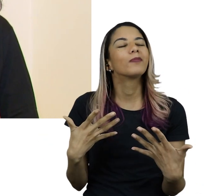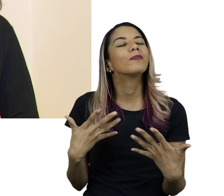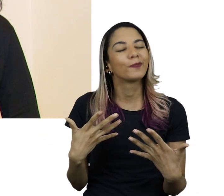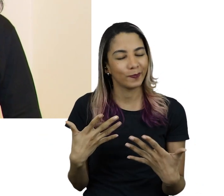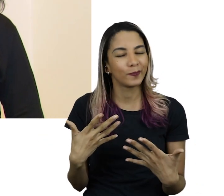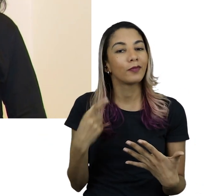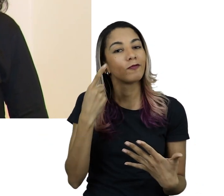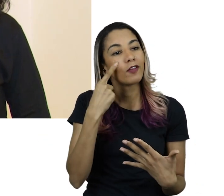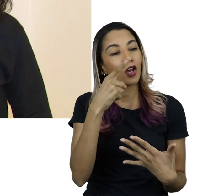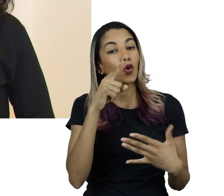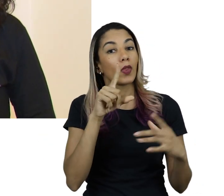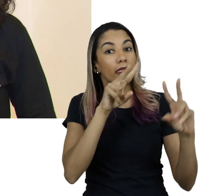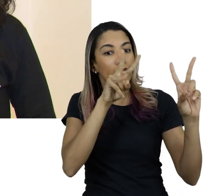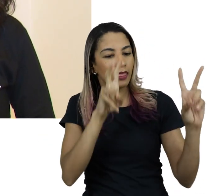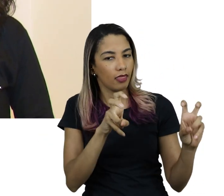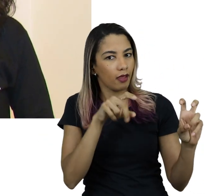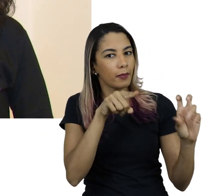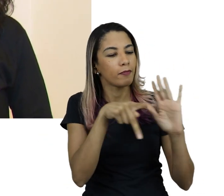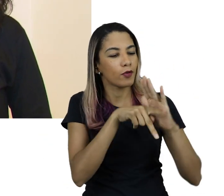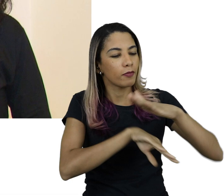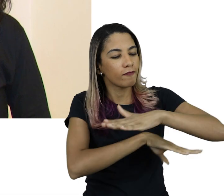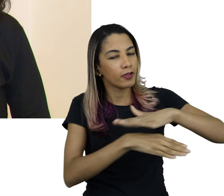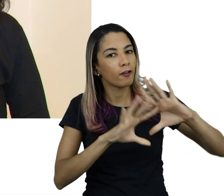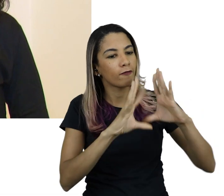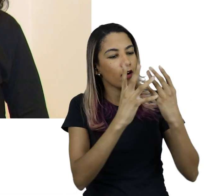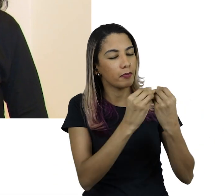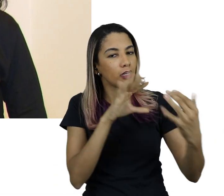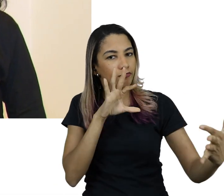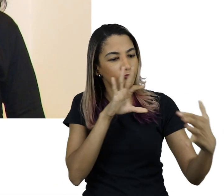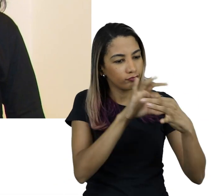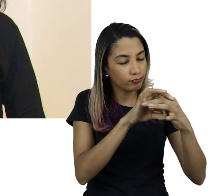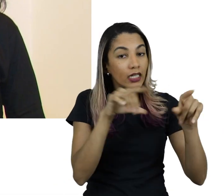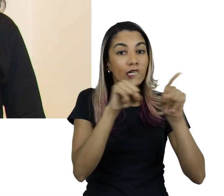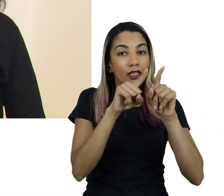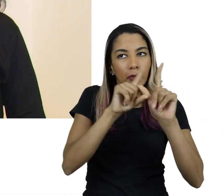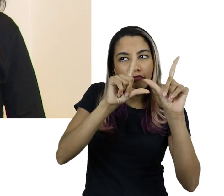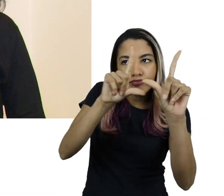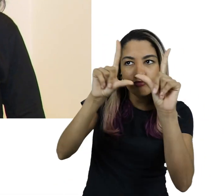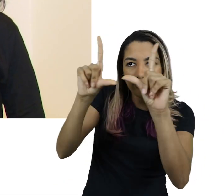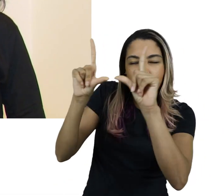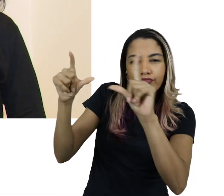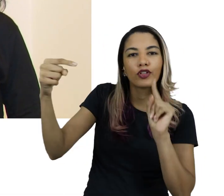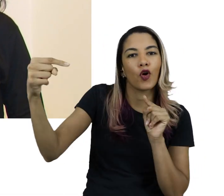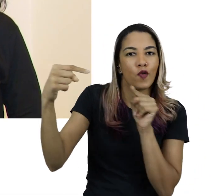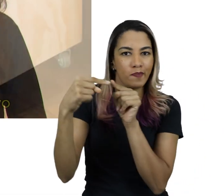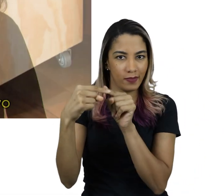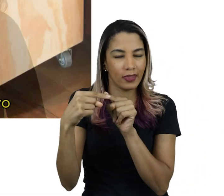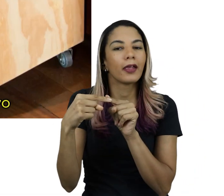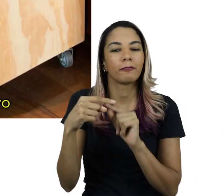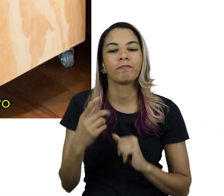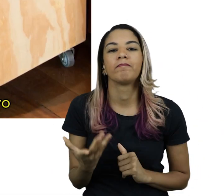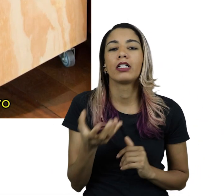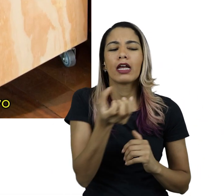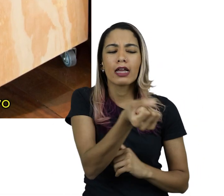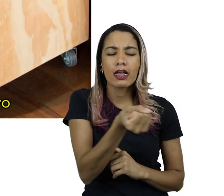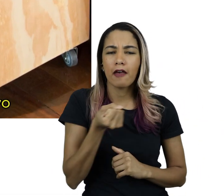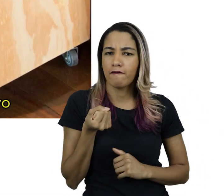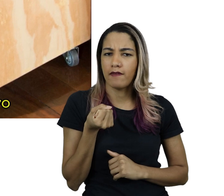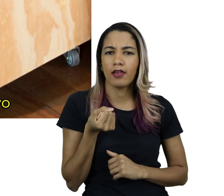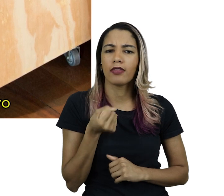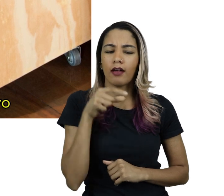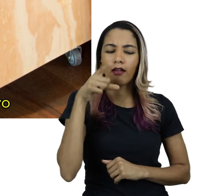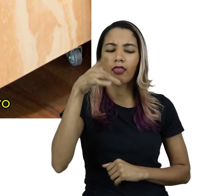para serem relacionados aos temas do Pina Família e às obras expostas no museu. Cada